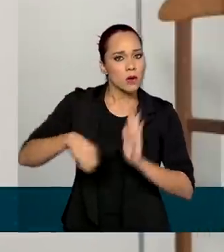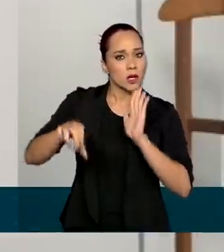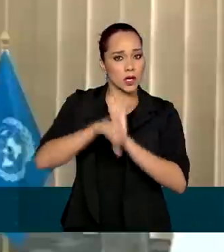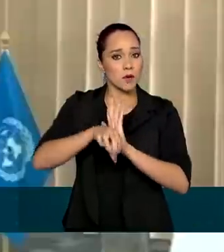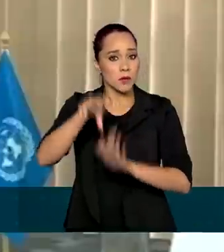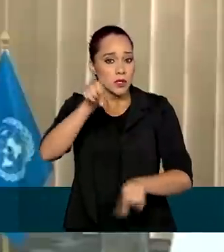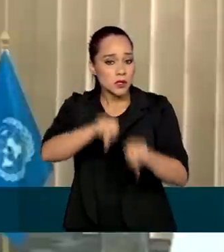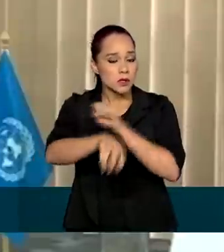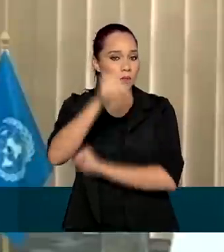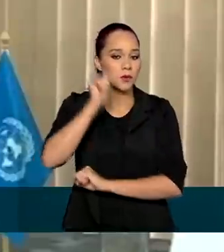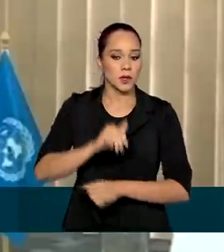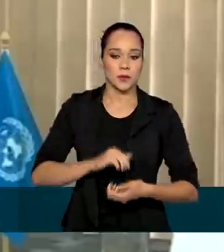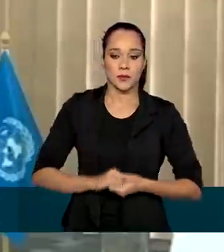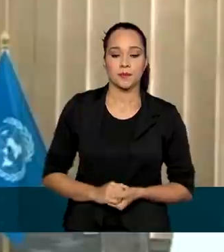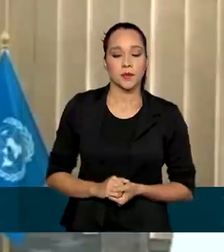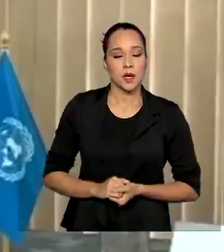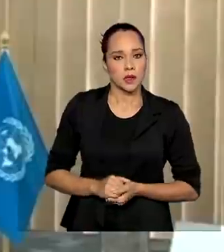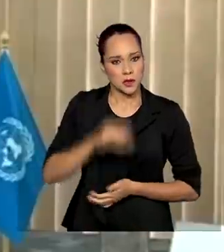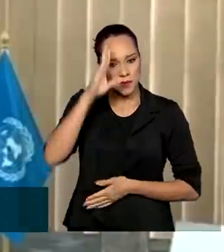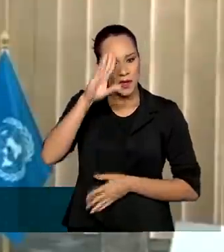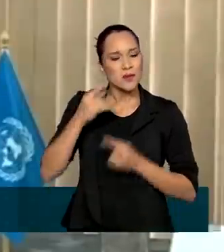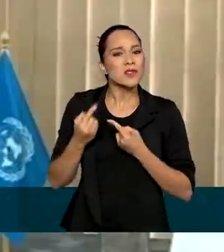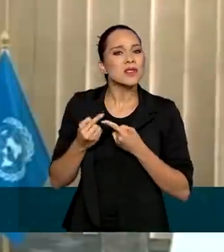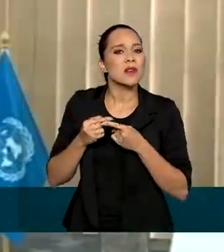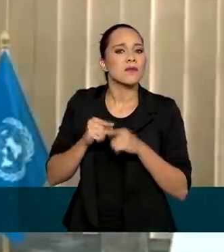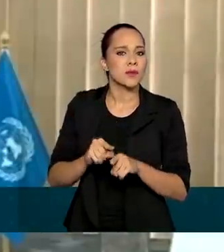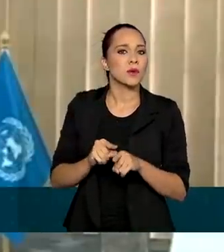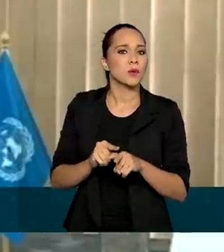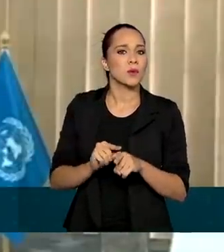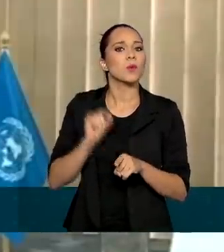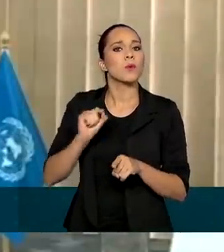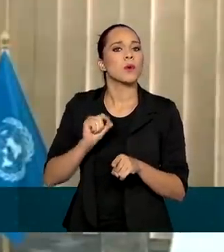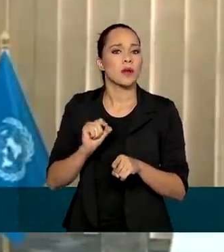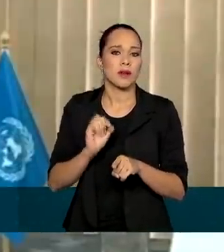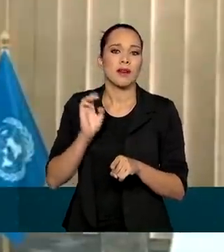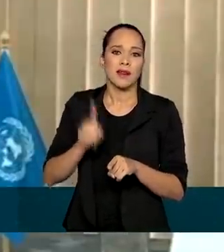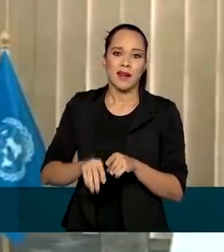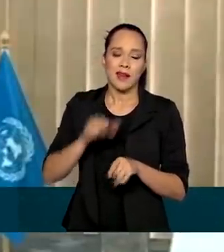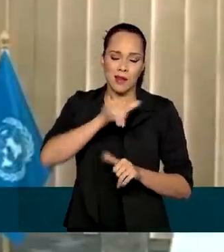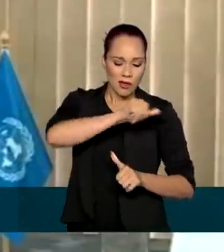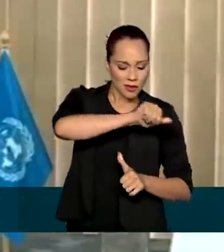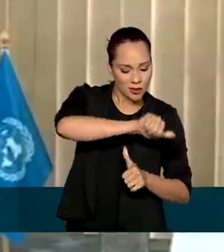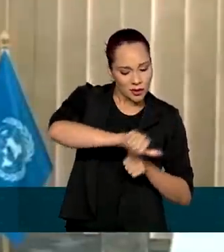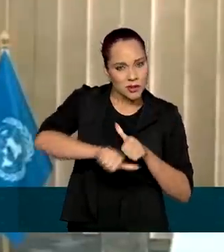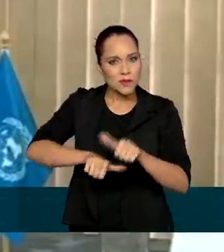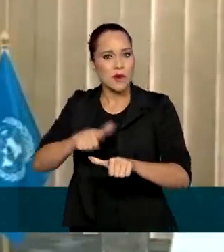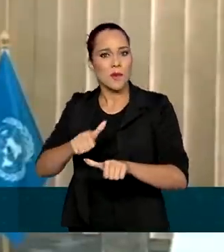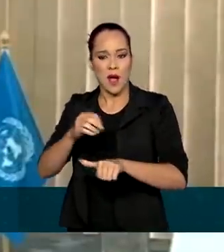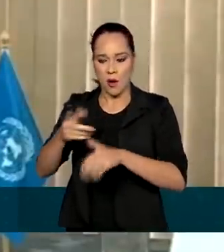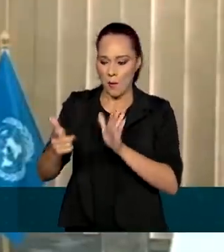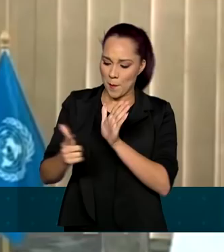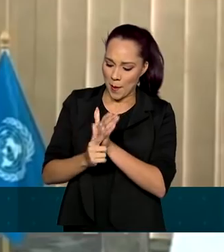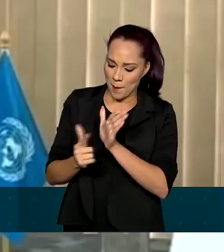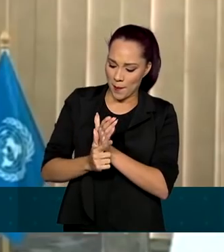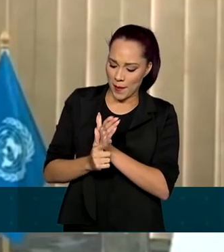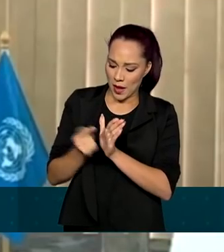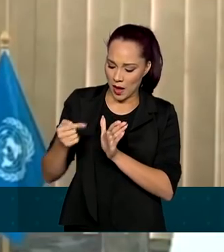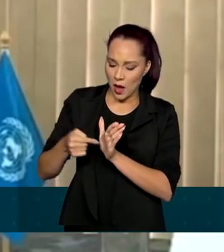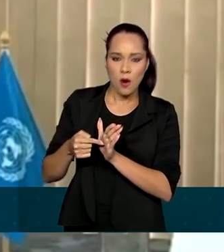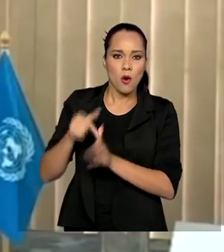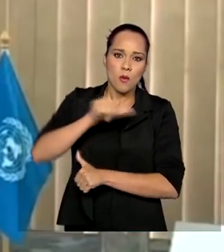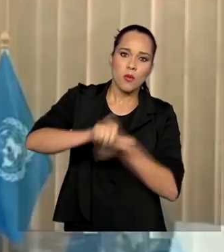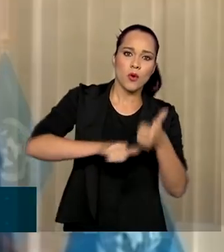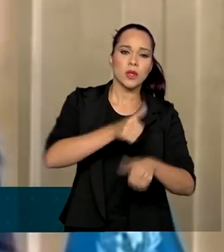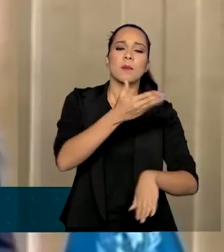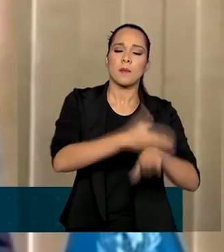feminicídio. Um dos grandes desafios é você transformar papel em